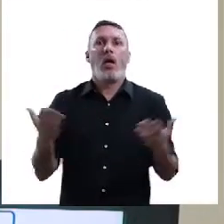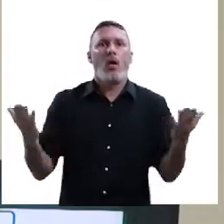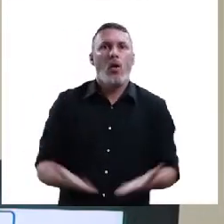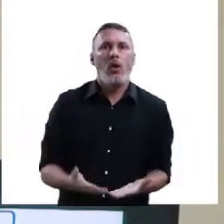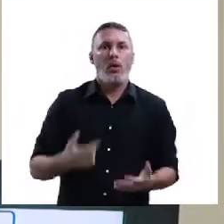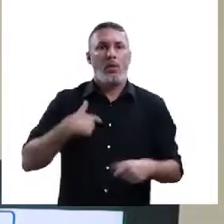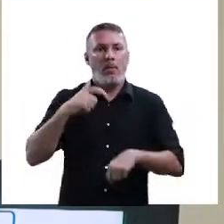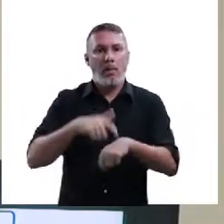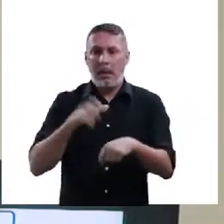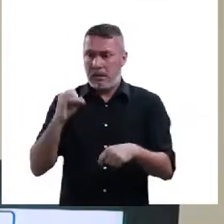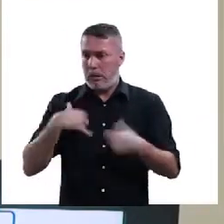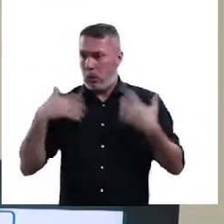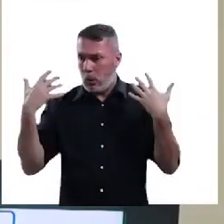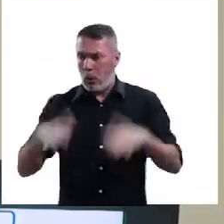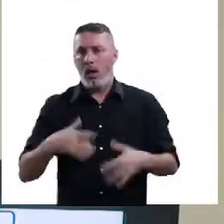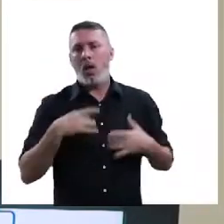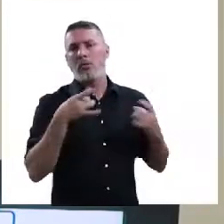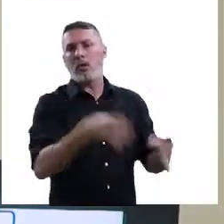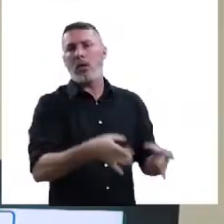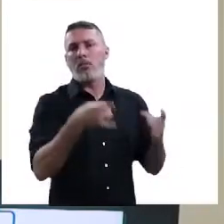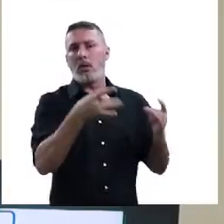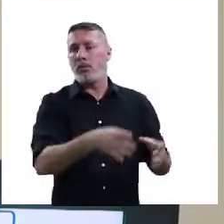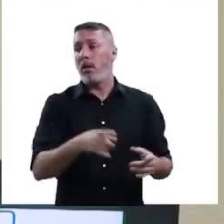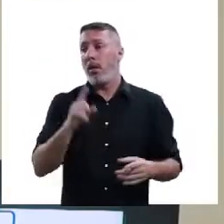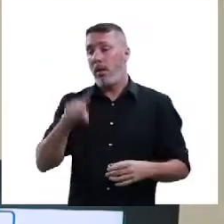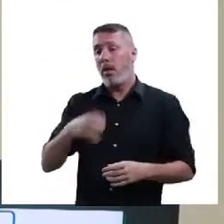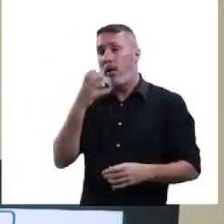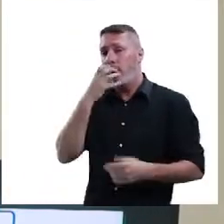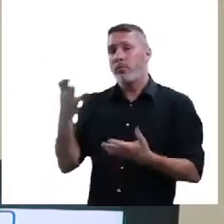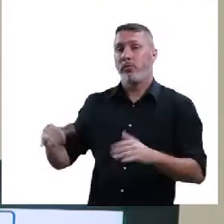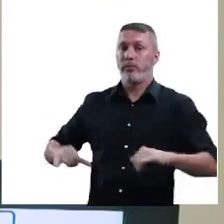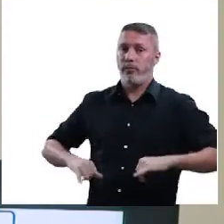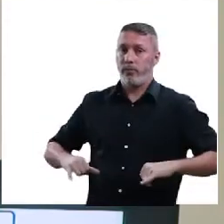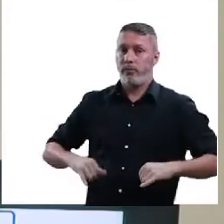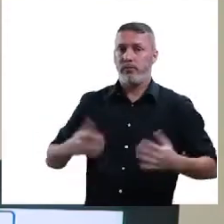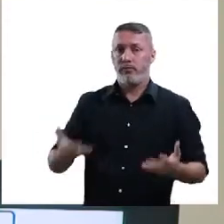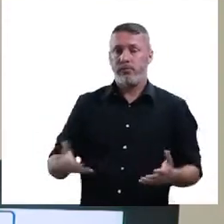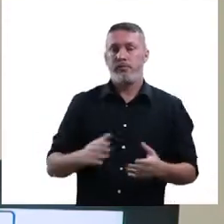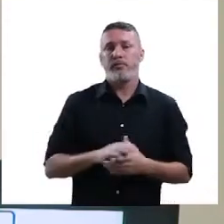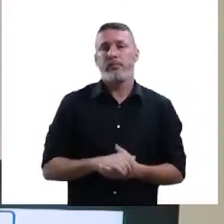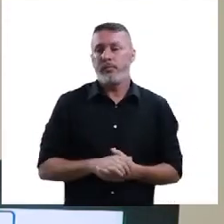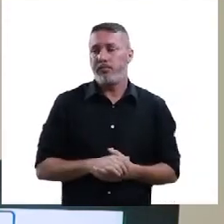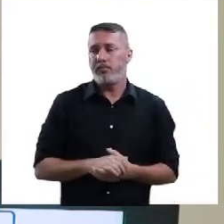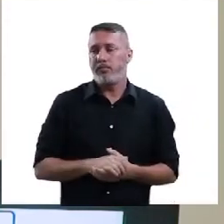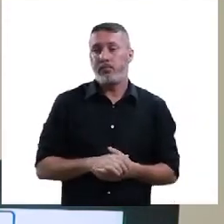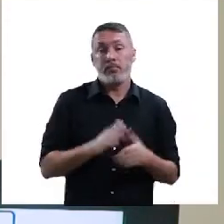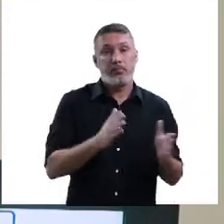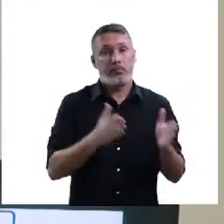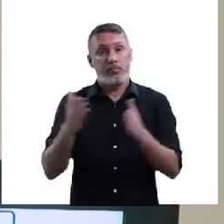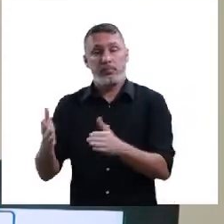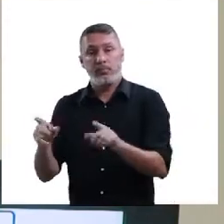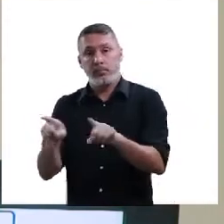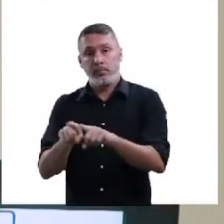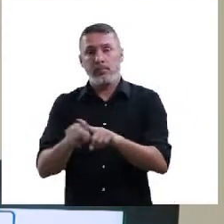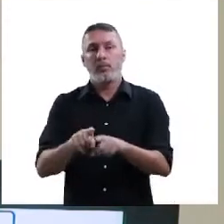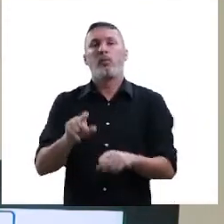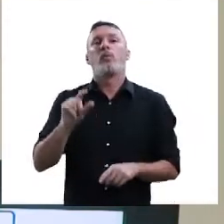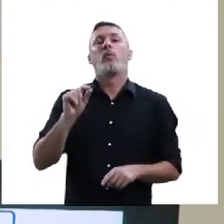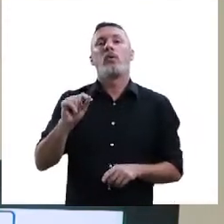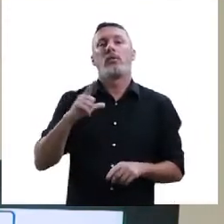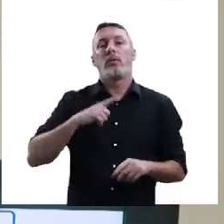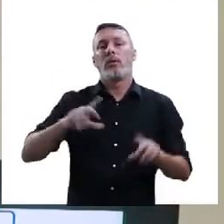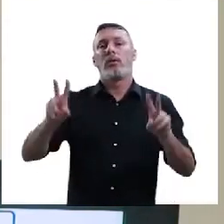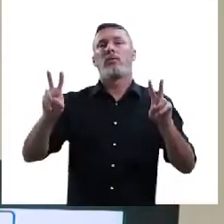o T, naquele momento, se você não quer mais, você vai abandonar, acaba fazendo isso com os nossos animais. Outro aspecto que nós temos também